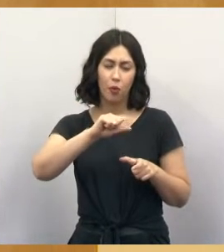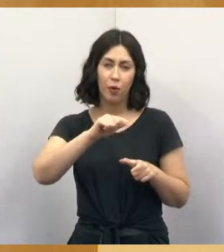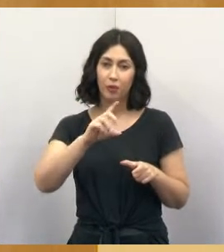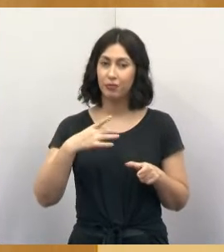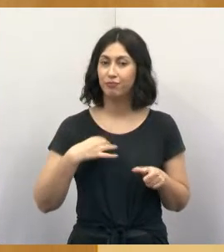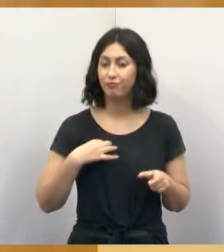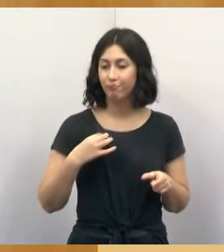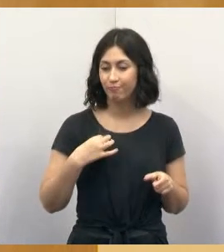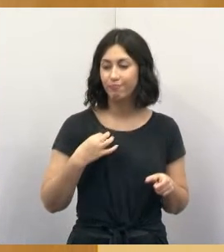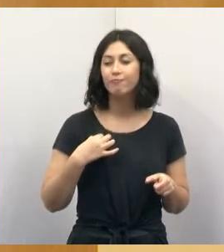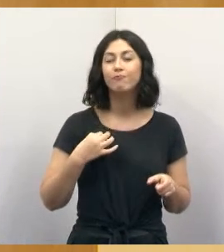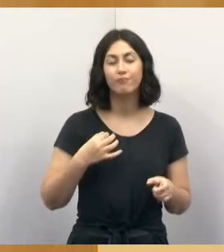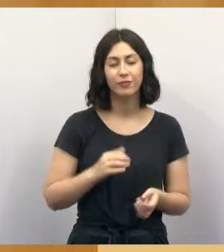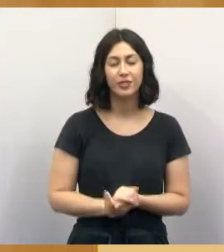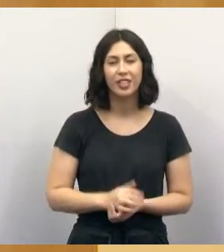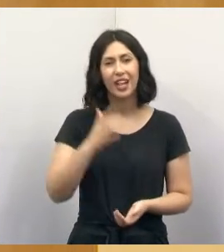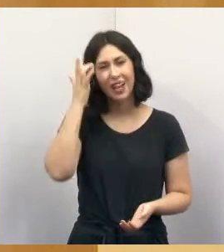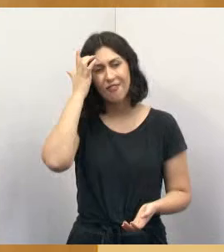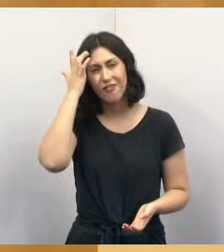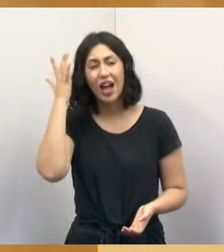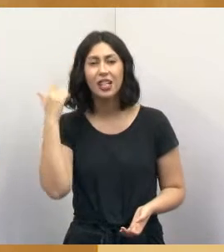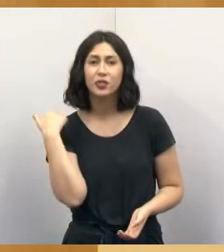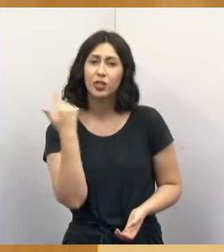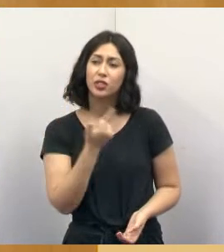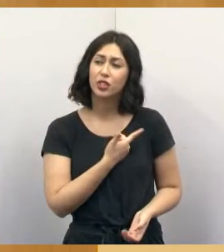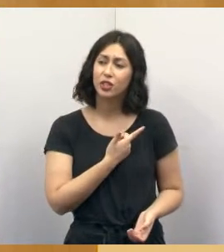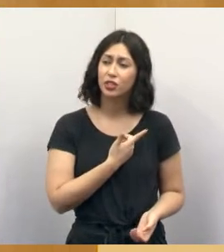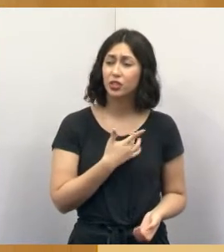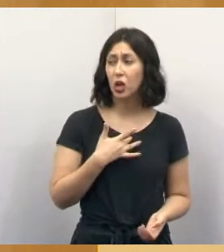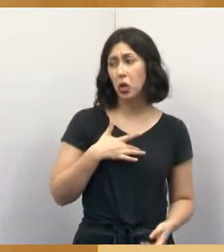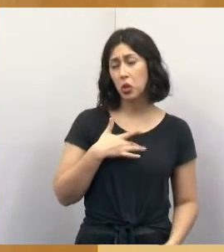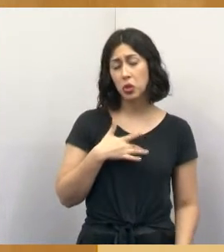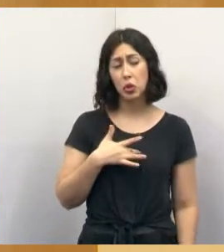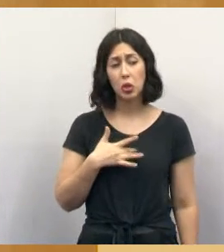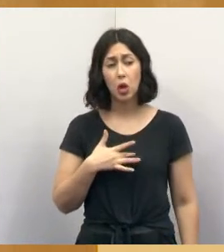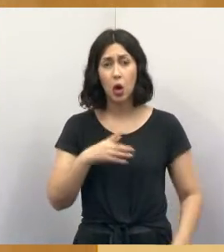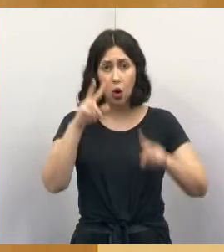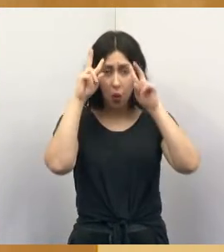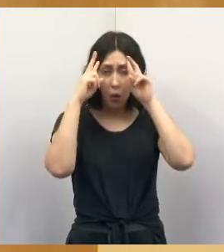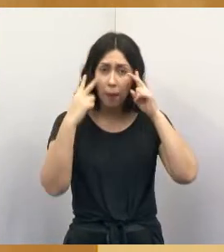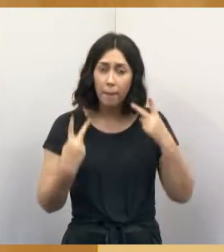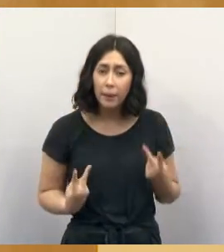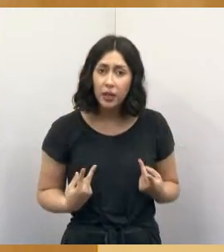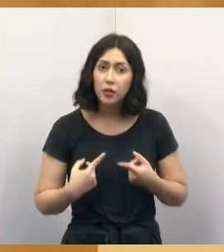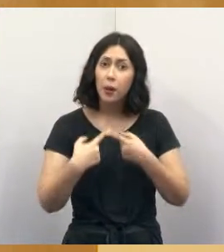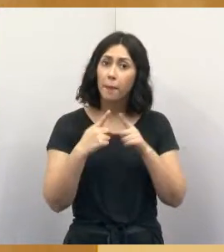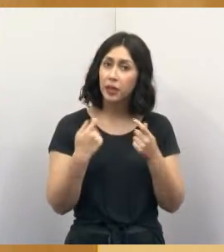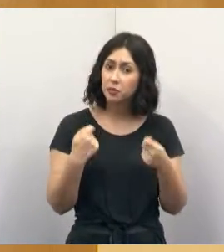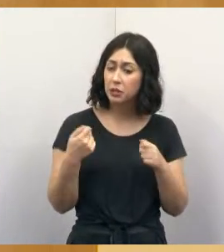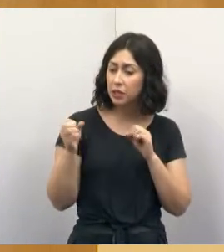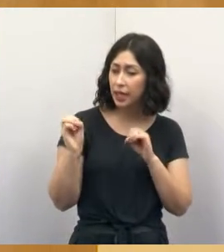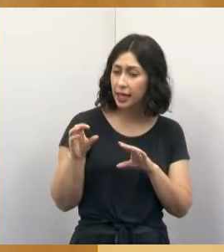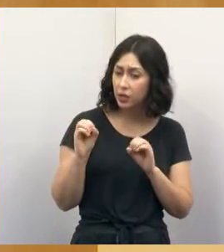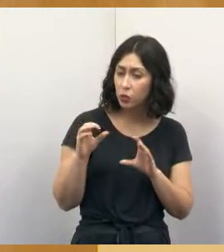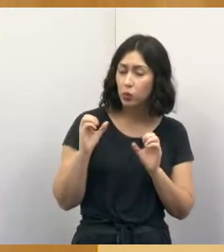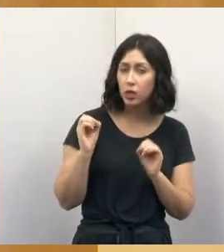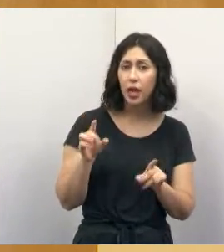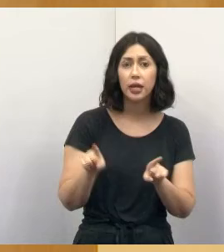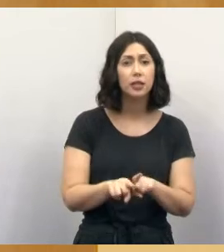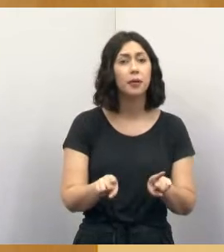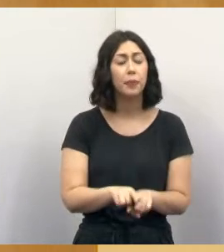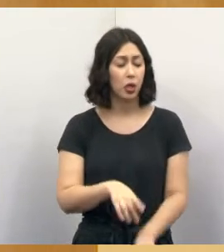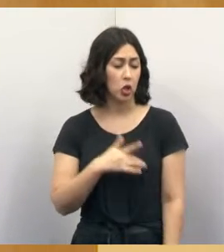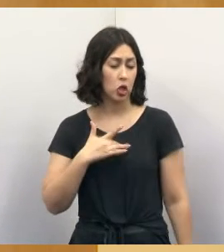Solidária. É muito fácil você ter compaixão e solidariedade pelos humanos. O mais difícil é você educar em ter compaixão,